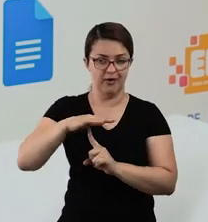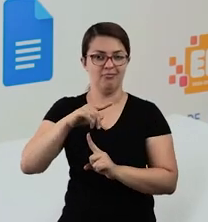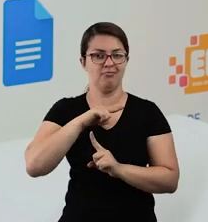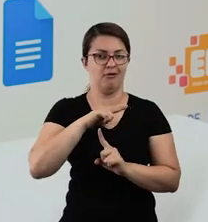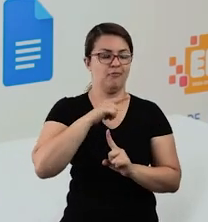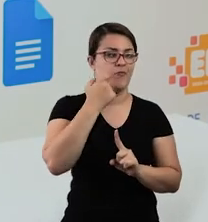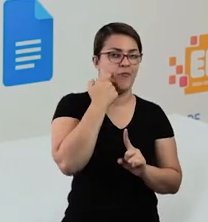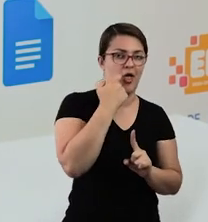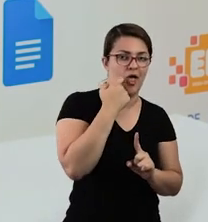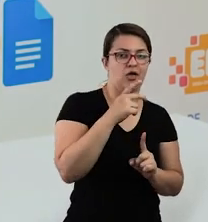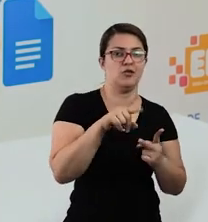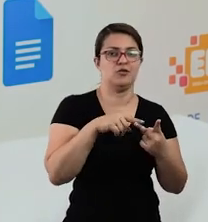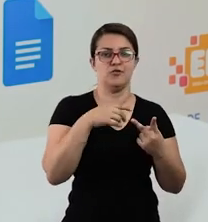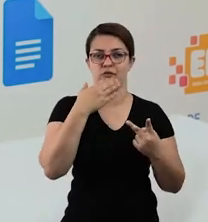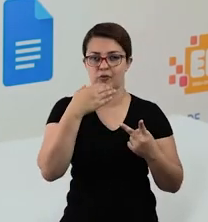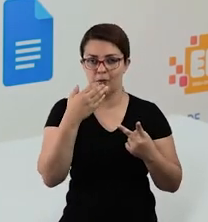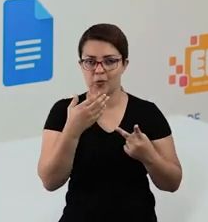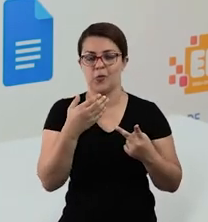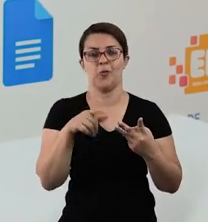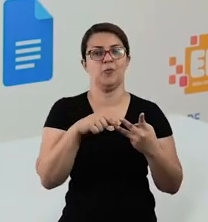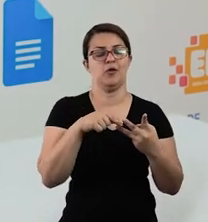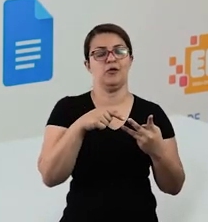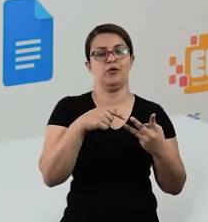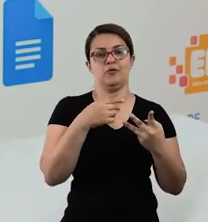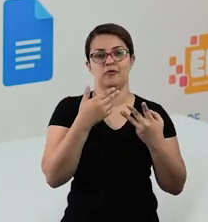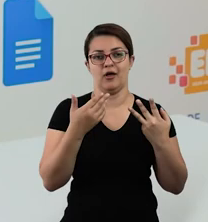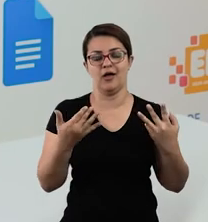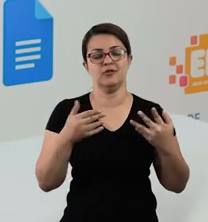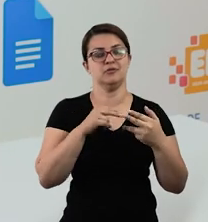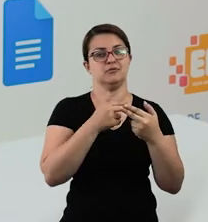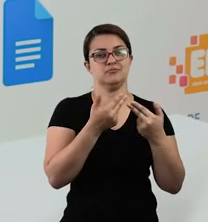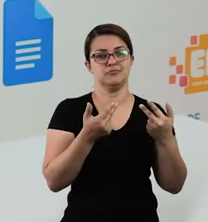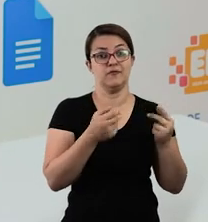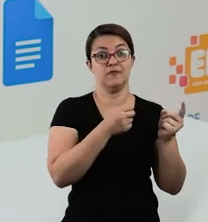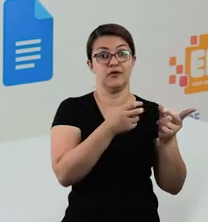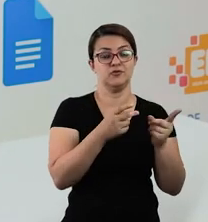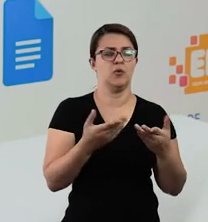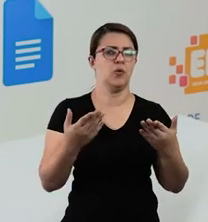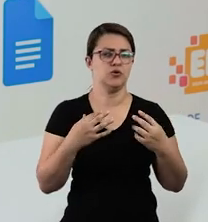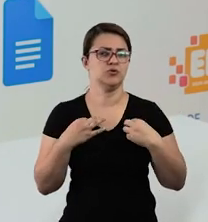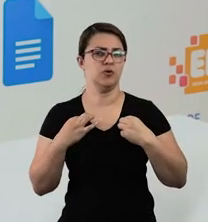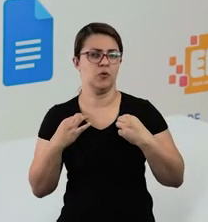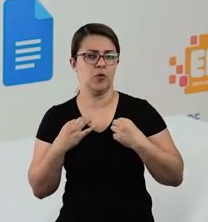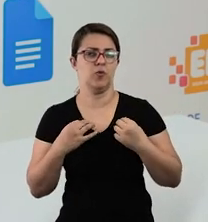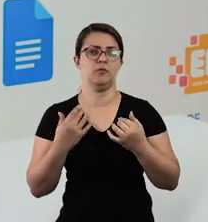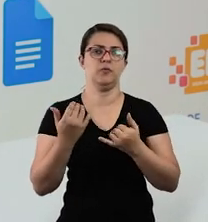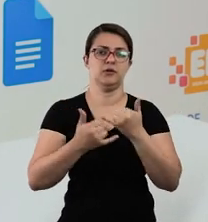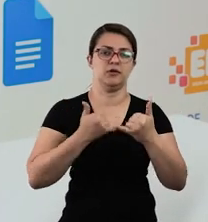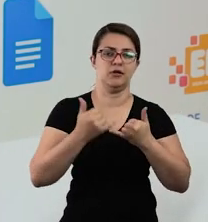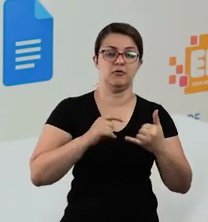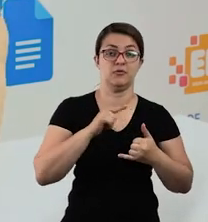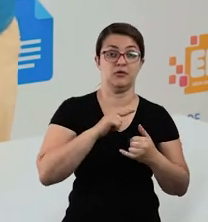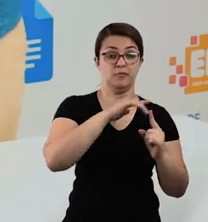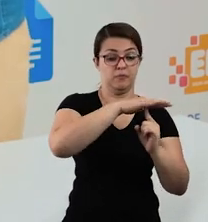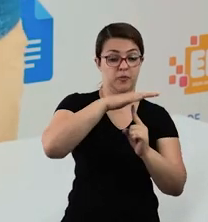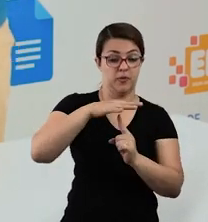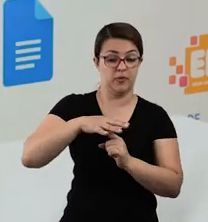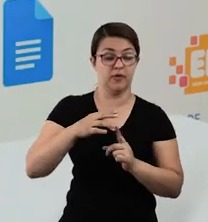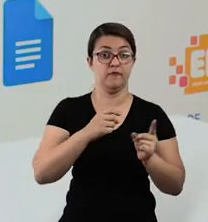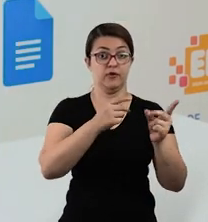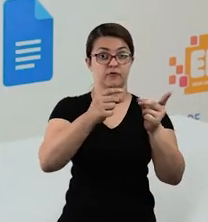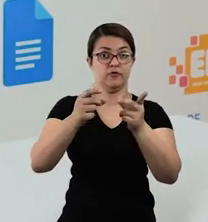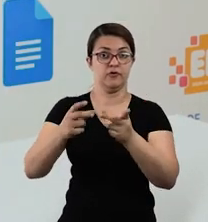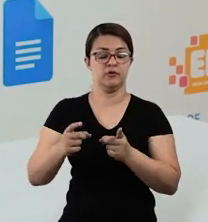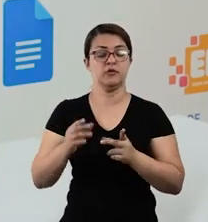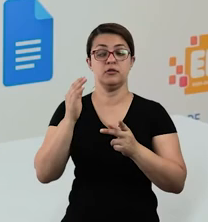peixe, legumes, frutas, hoje em dia até objetos, brinquedos, roupa, tudo isso, certo? A gente vai entender